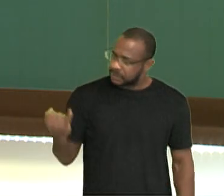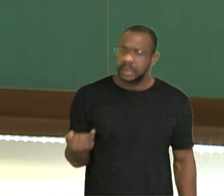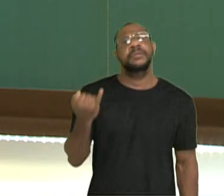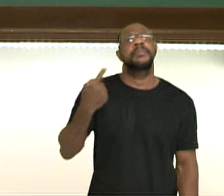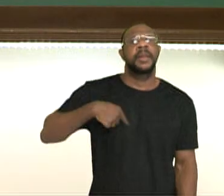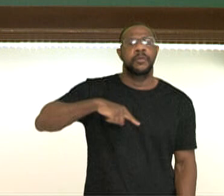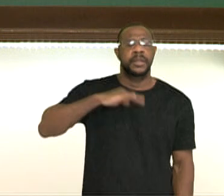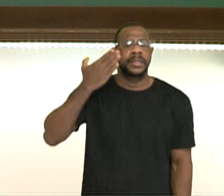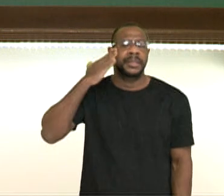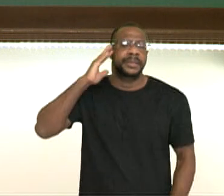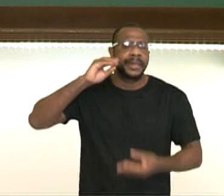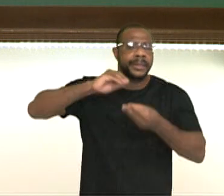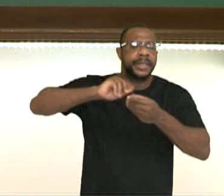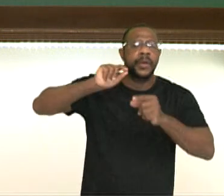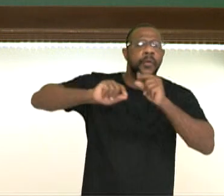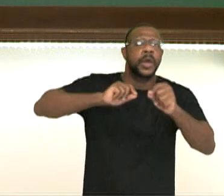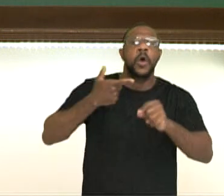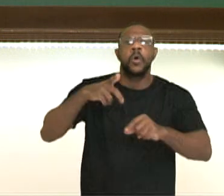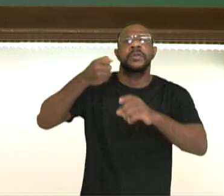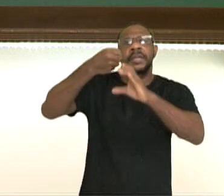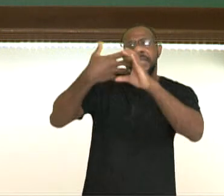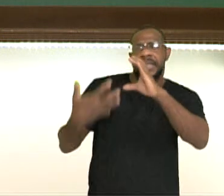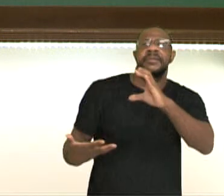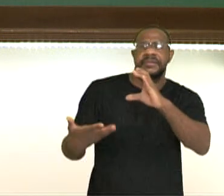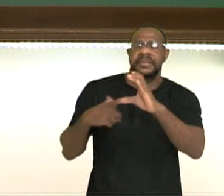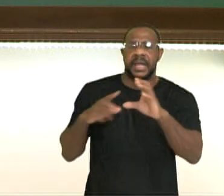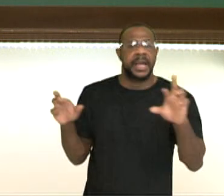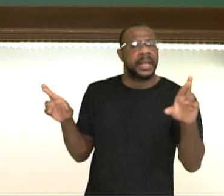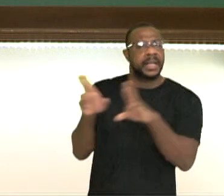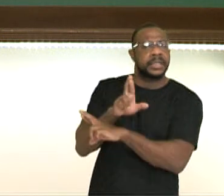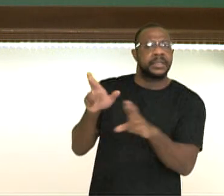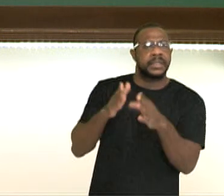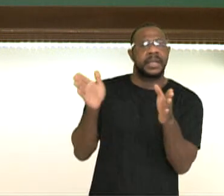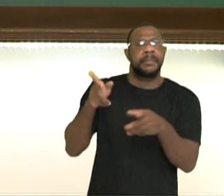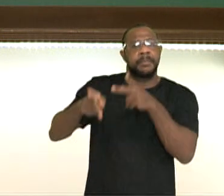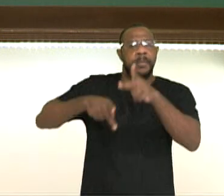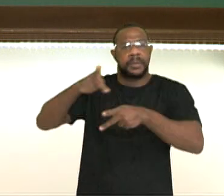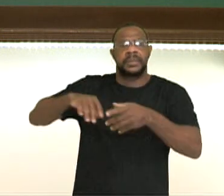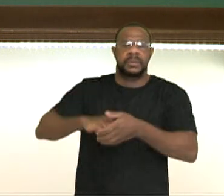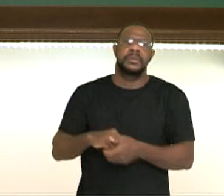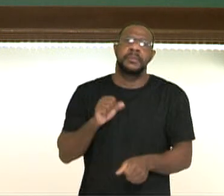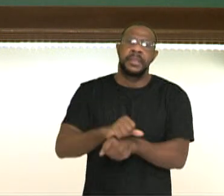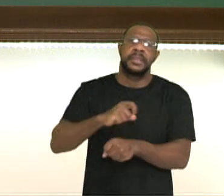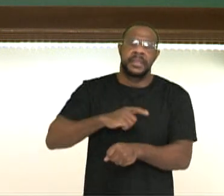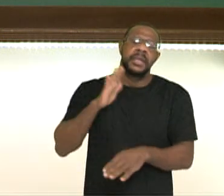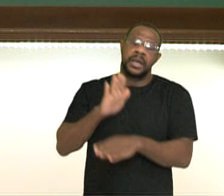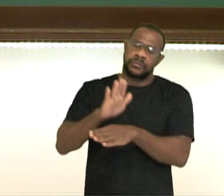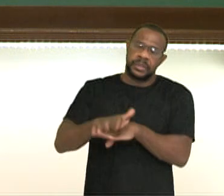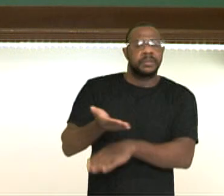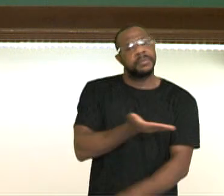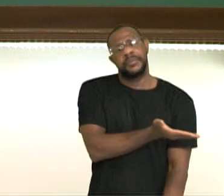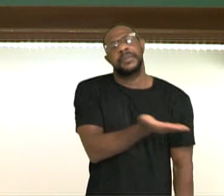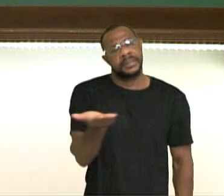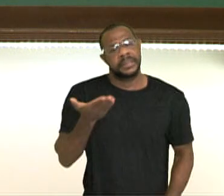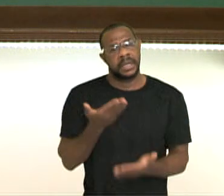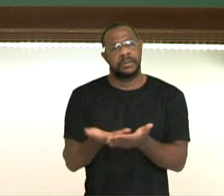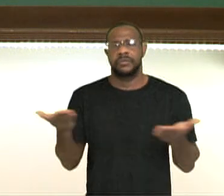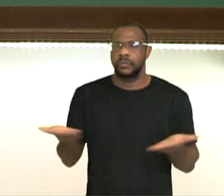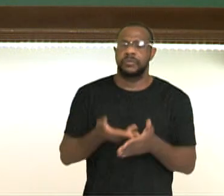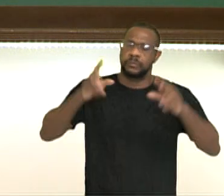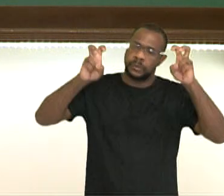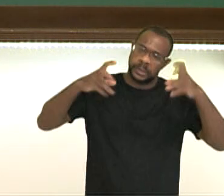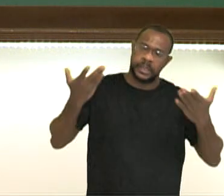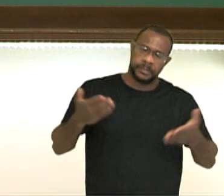para entender outras características relacionadas à população. Espero ter contribuído na aula de hoje com vocês sobre o